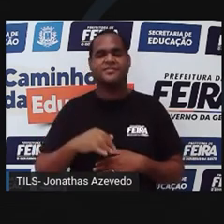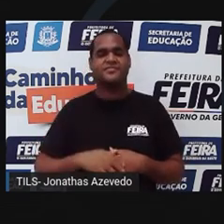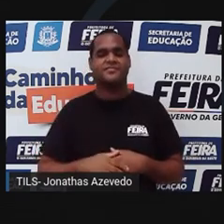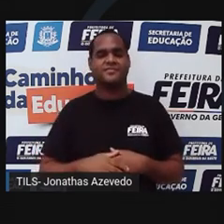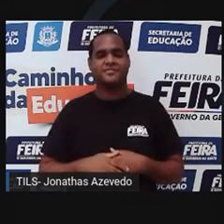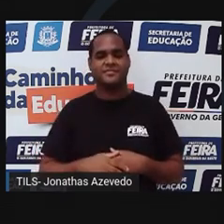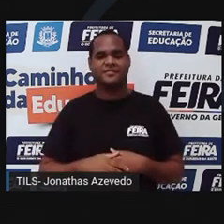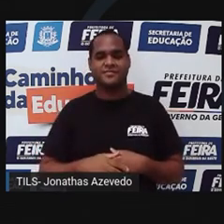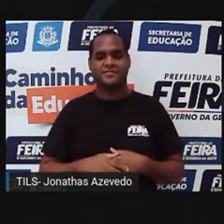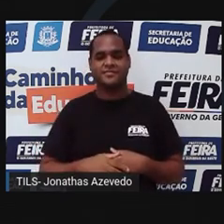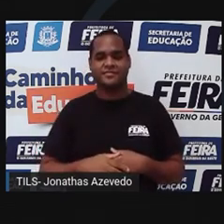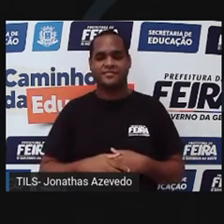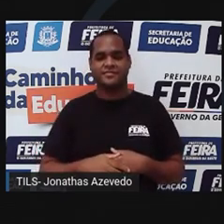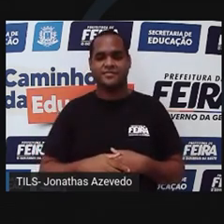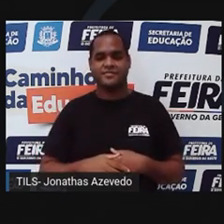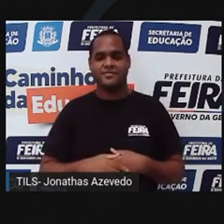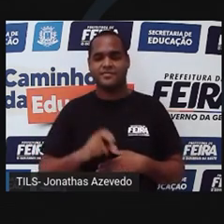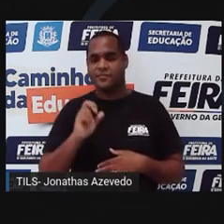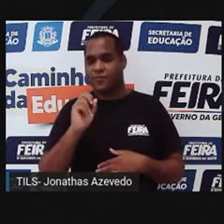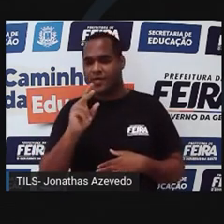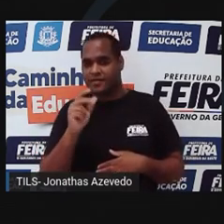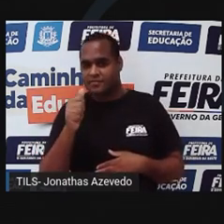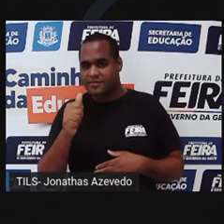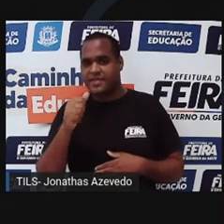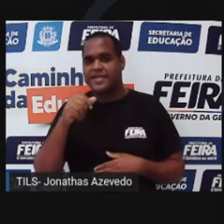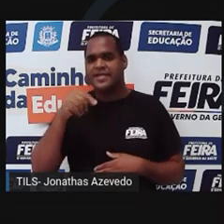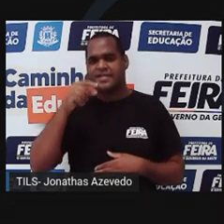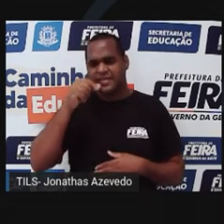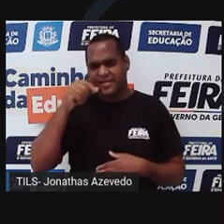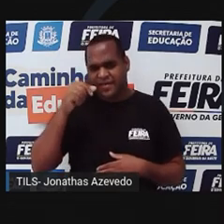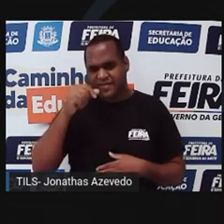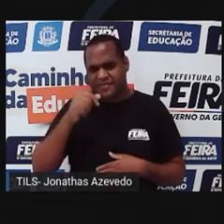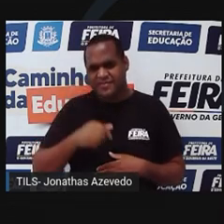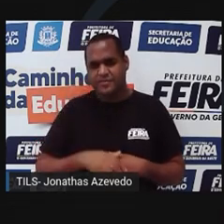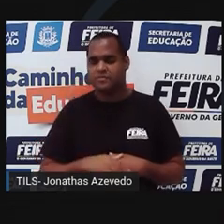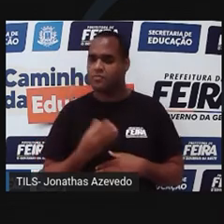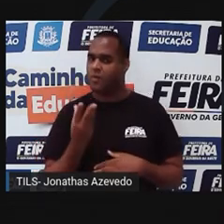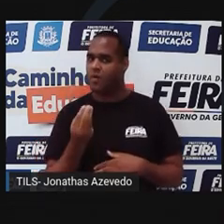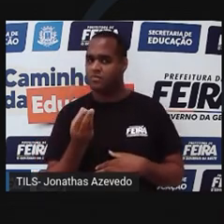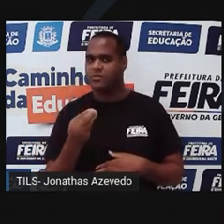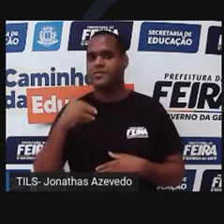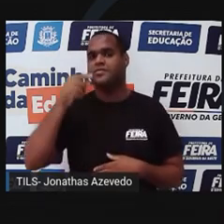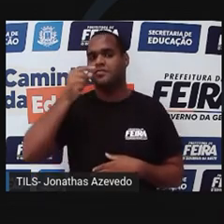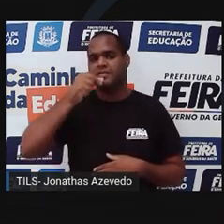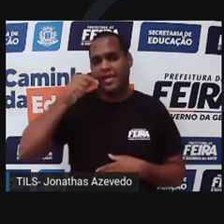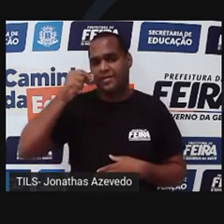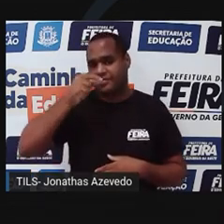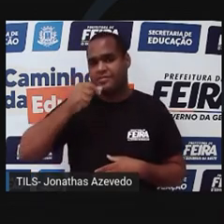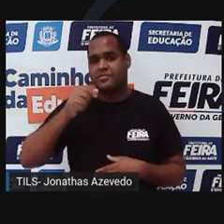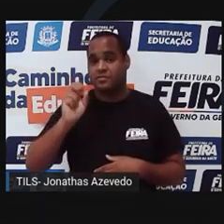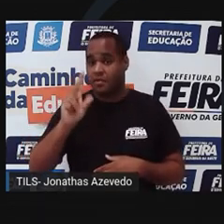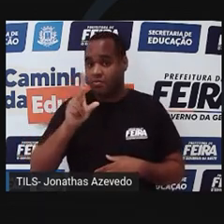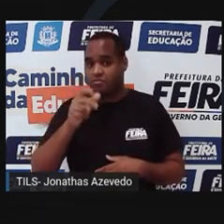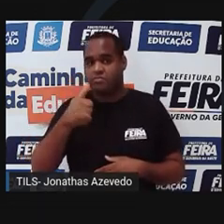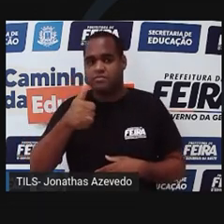uma água com sal. Ok? Aqui tem sal. Vou um pouquinho disso. Vou acrescentar água.